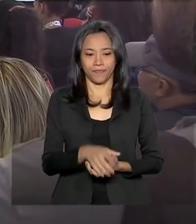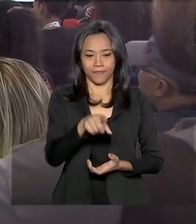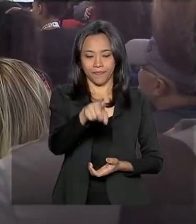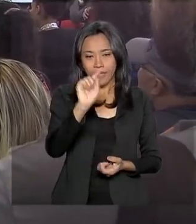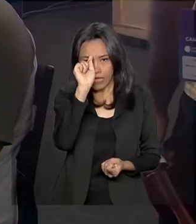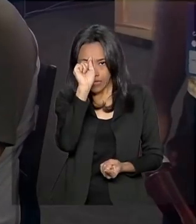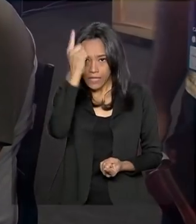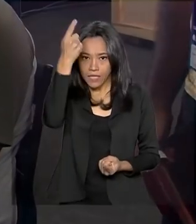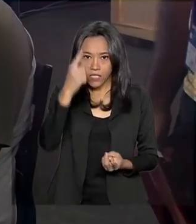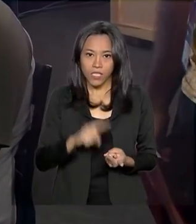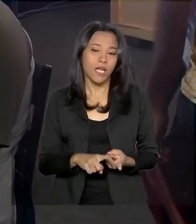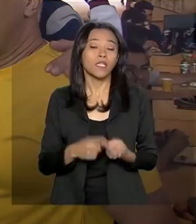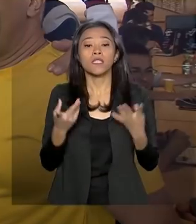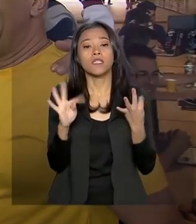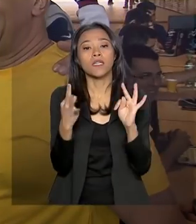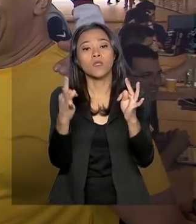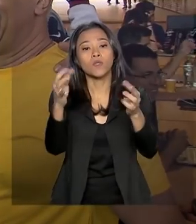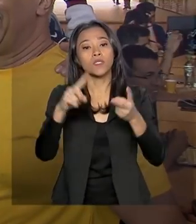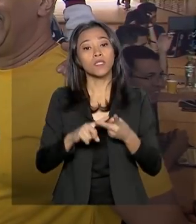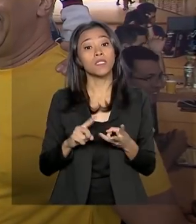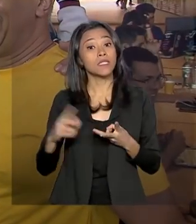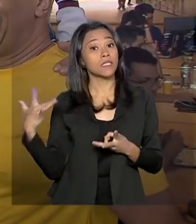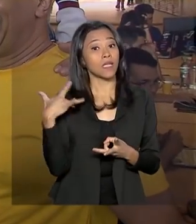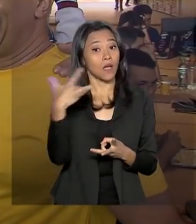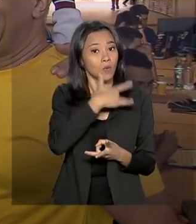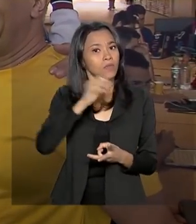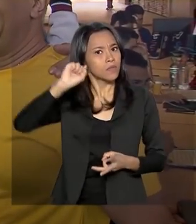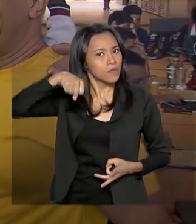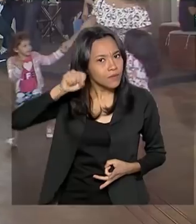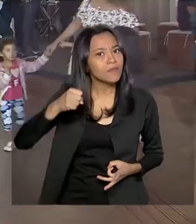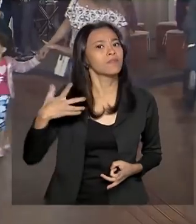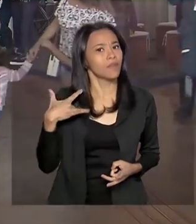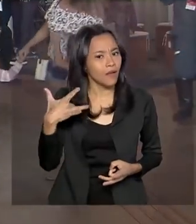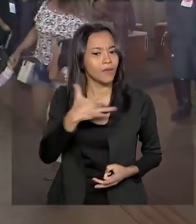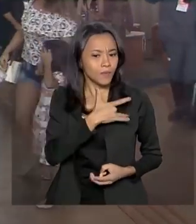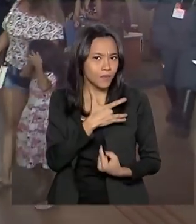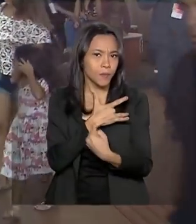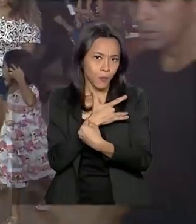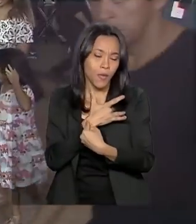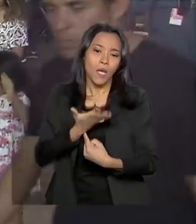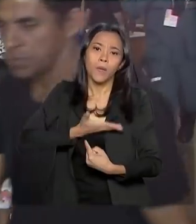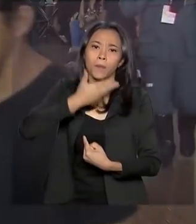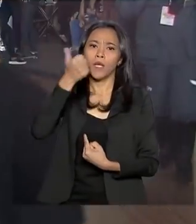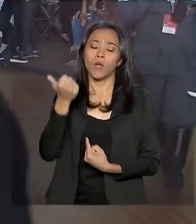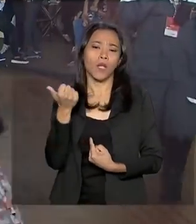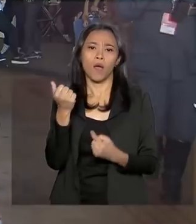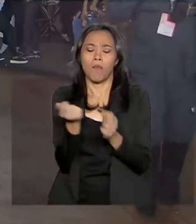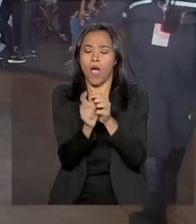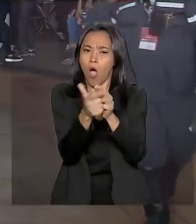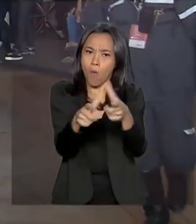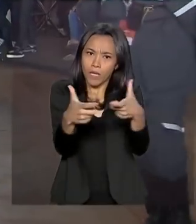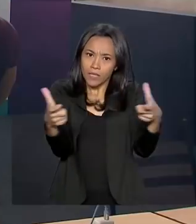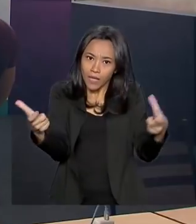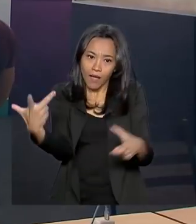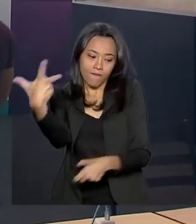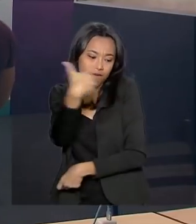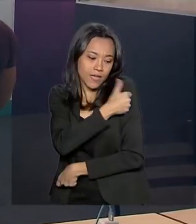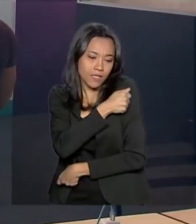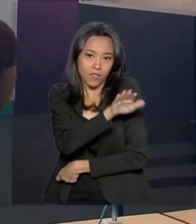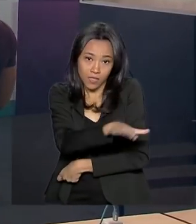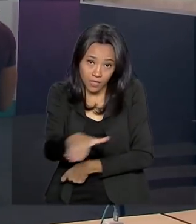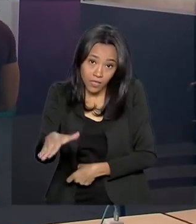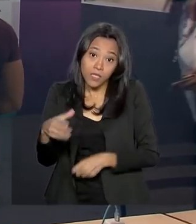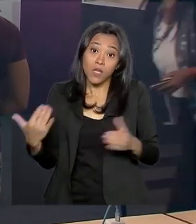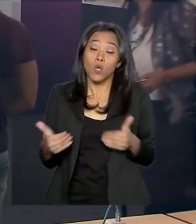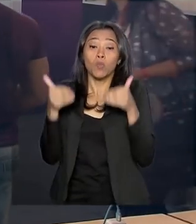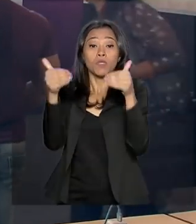Criatividade, tecnologia e saúde. Sim, saúde. Para melhorar os índices de vacinação entre as crianças, o Ministério